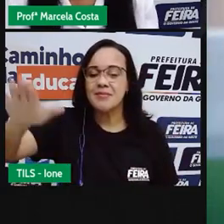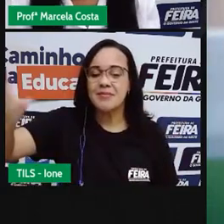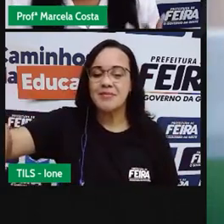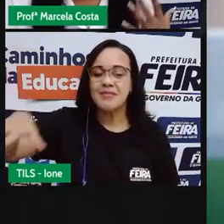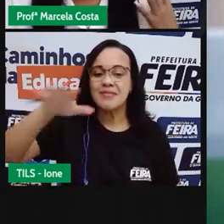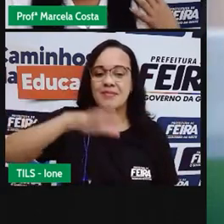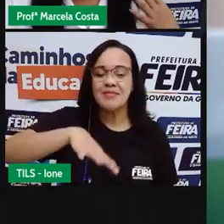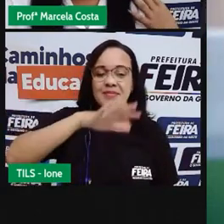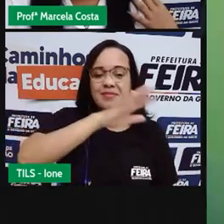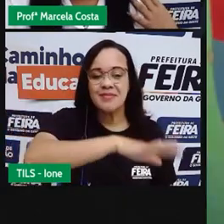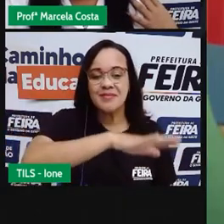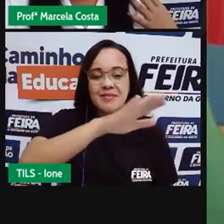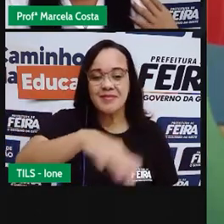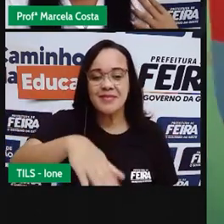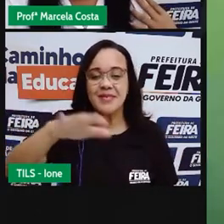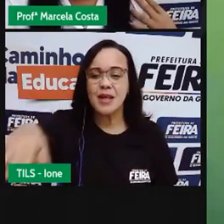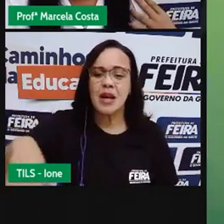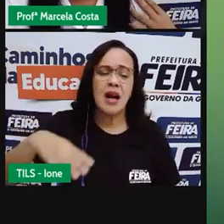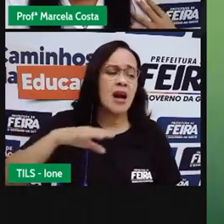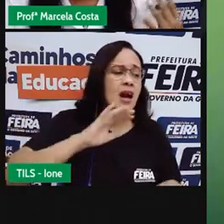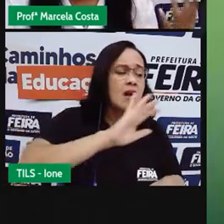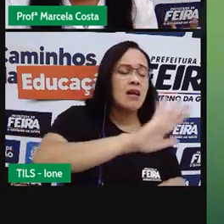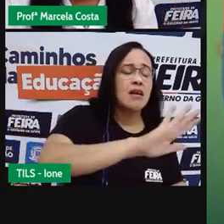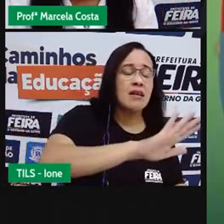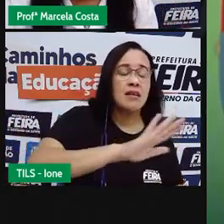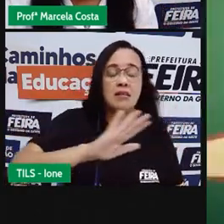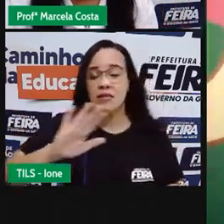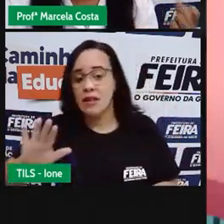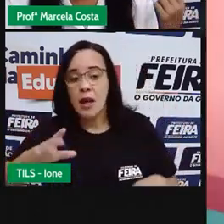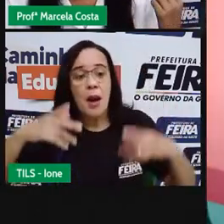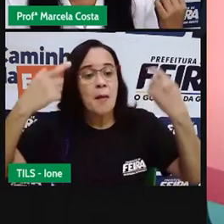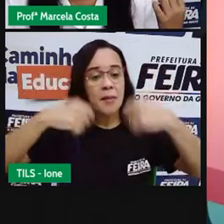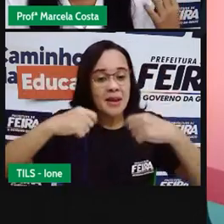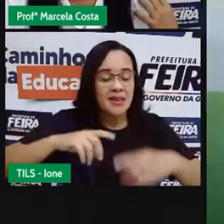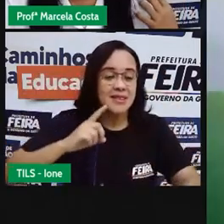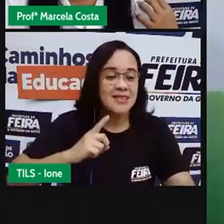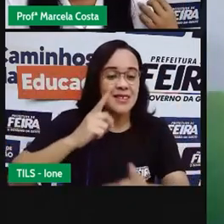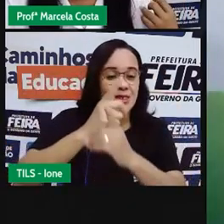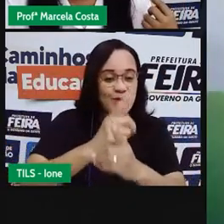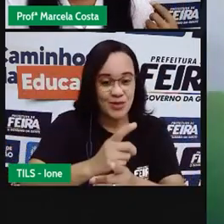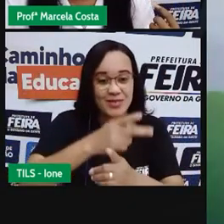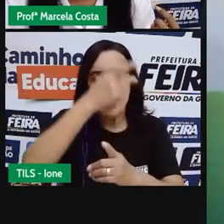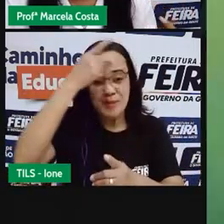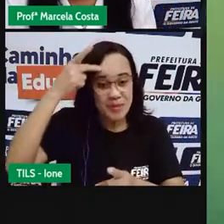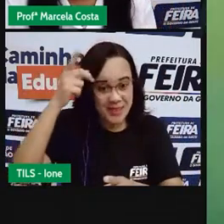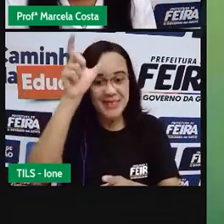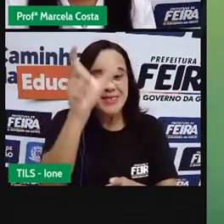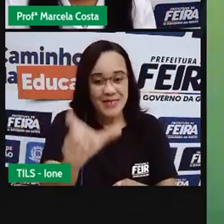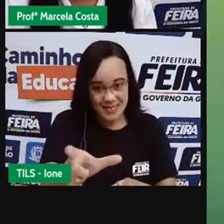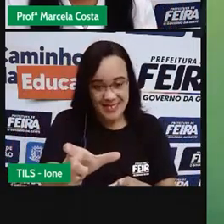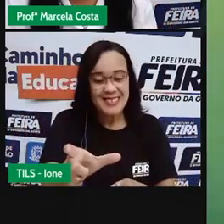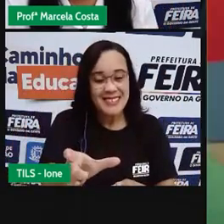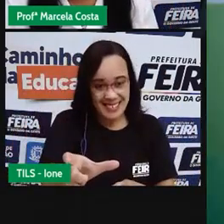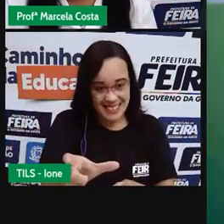Só para que Só para que que Ela descubra Quem é a pessoa Descubra Qual é sua característica